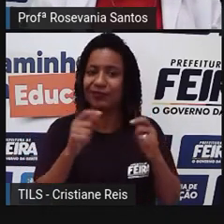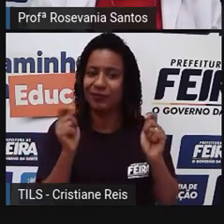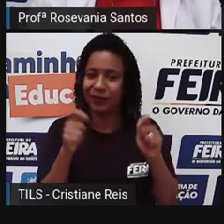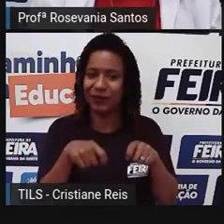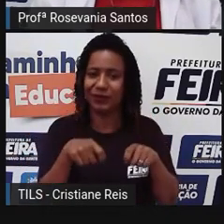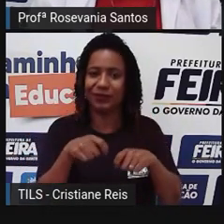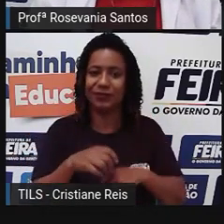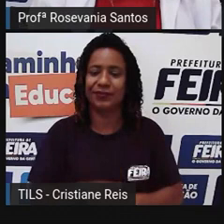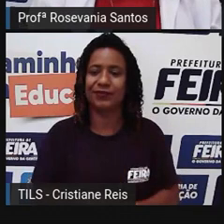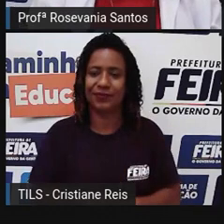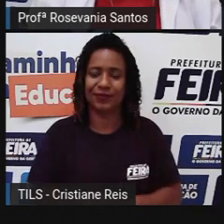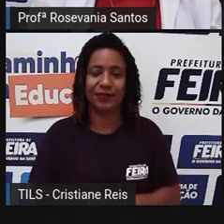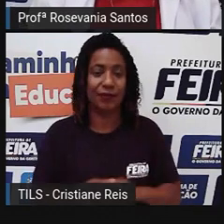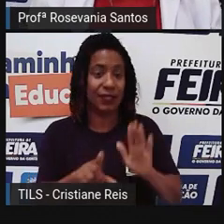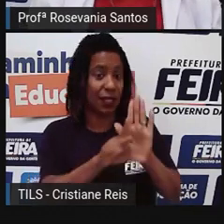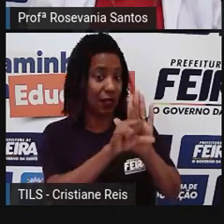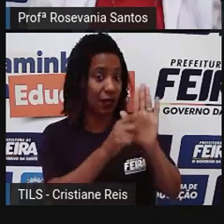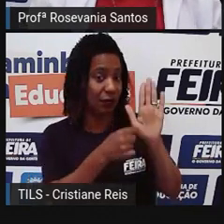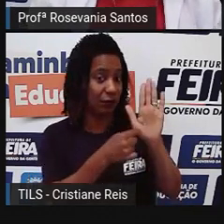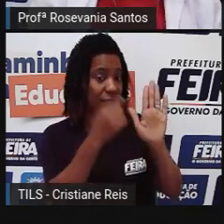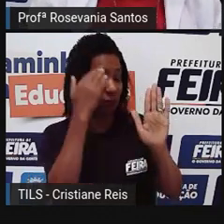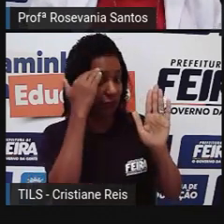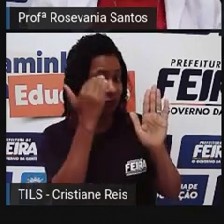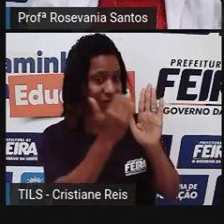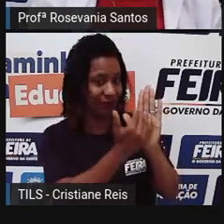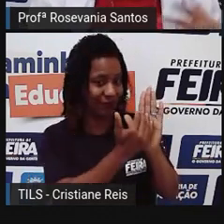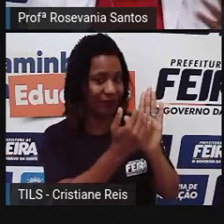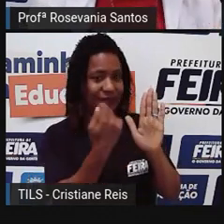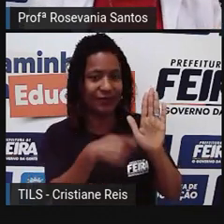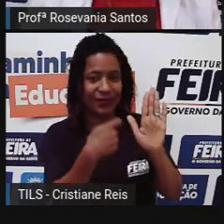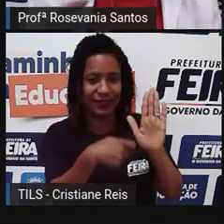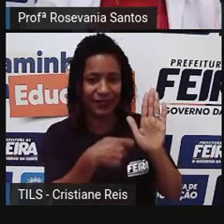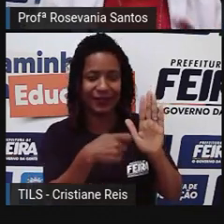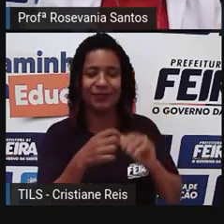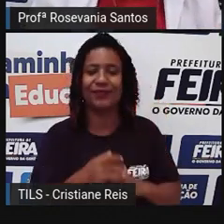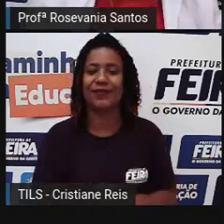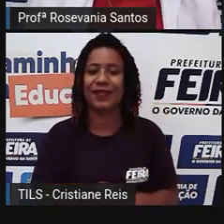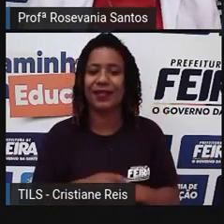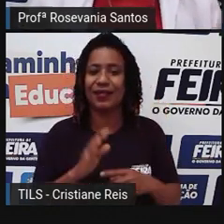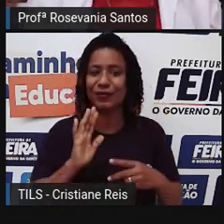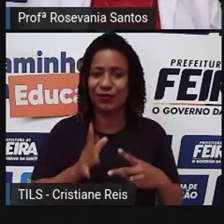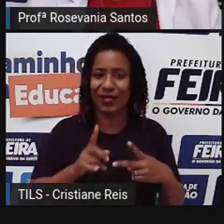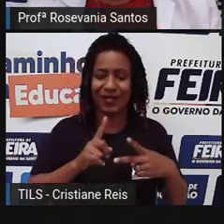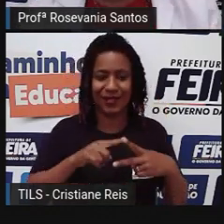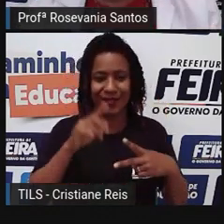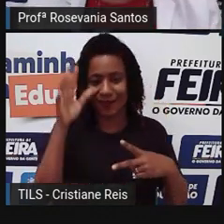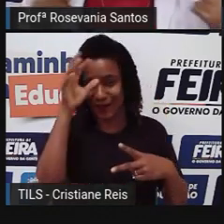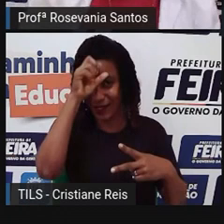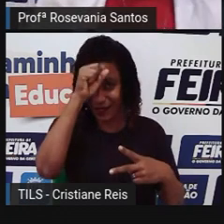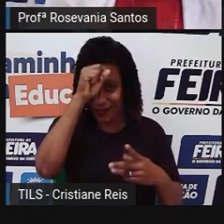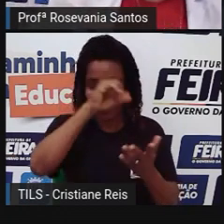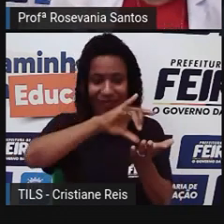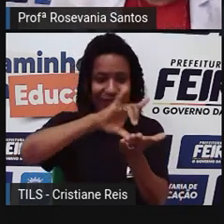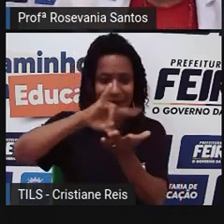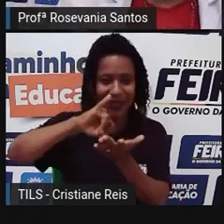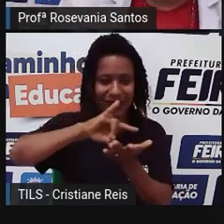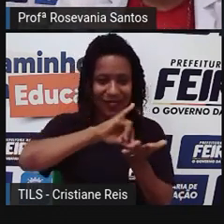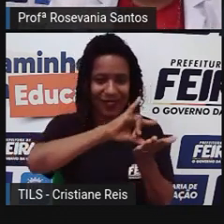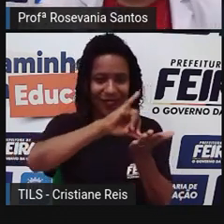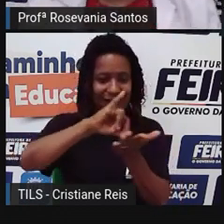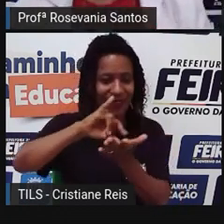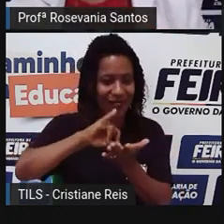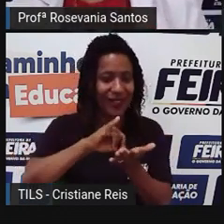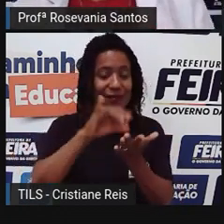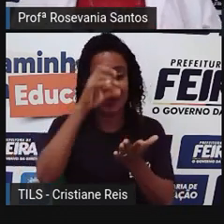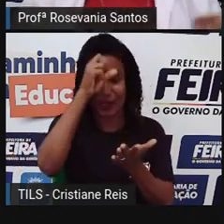seguindo, as leis trabalhistas. Bom, agora que nós já sabemos, né, muita coisa sobre o capitalismo, não sabemos tudo ainda, mas sabemos já muita coisa